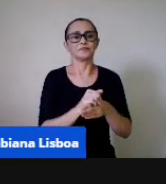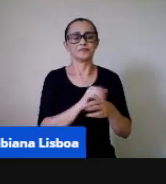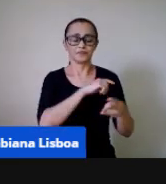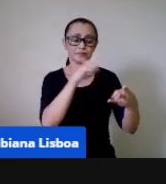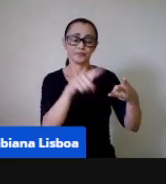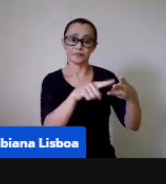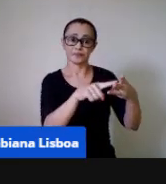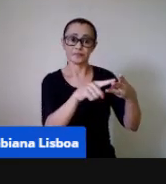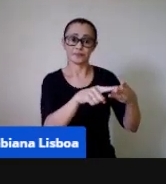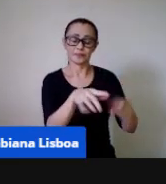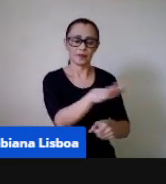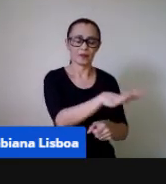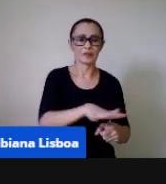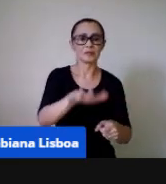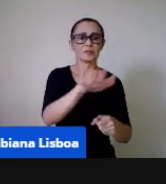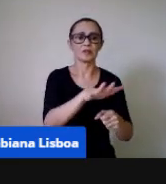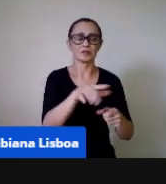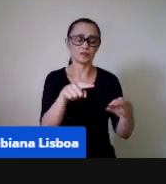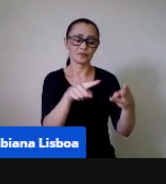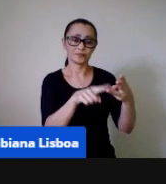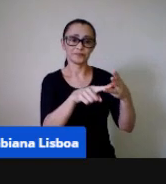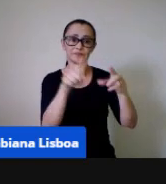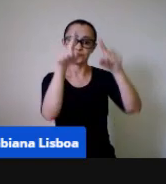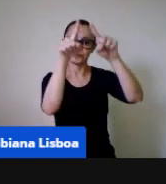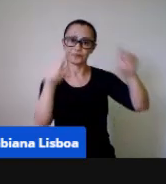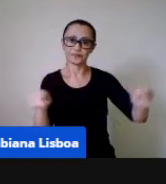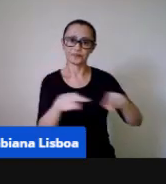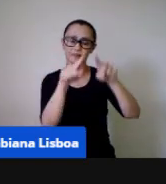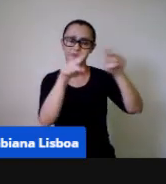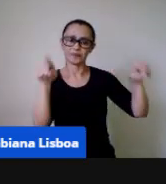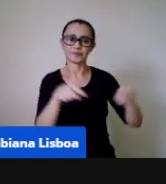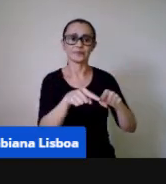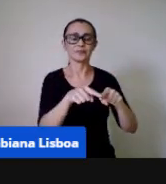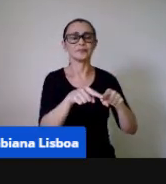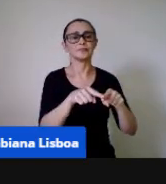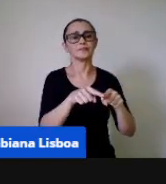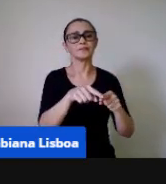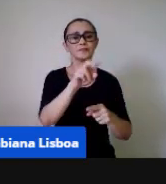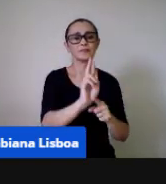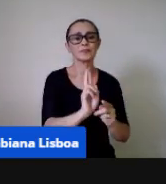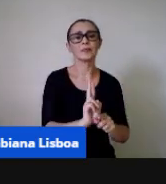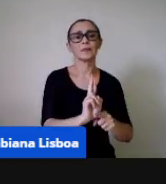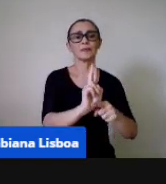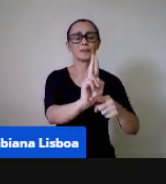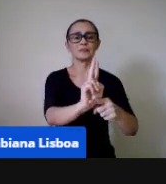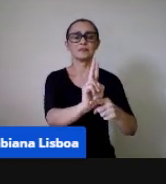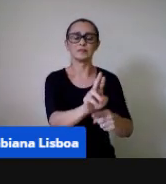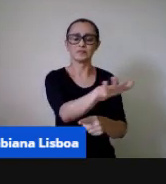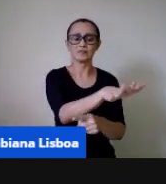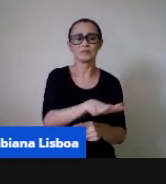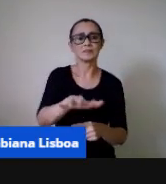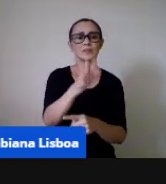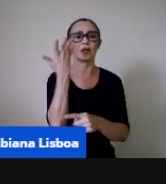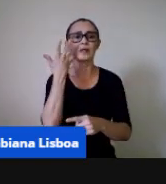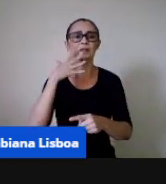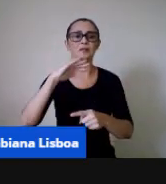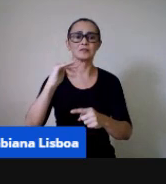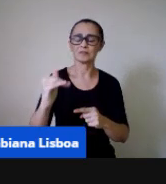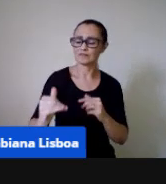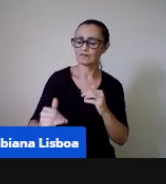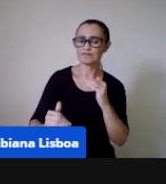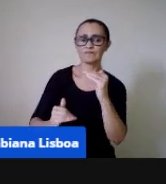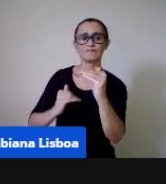né, então, esse eixo compreende as relações e representações espaciais que as crianças desenvolvem desde muito